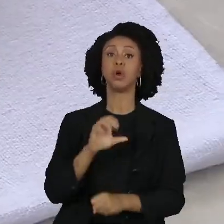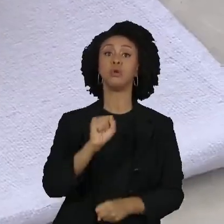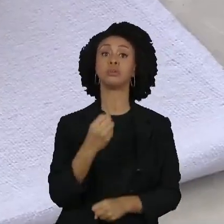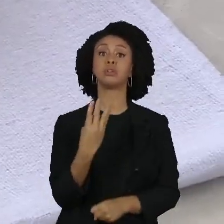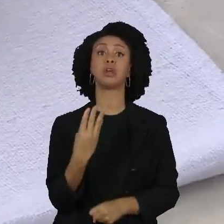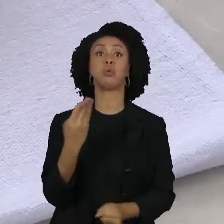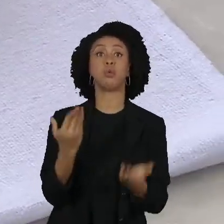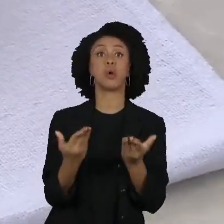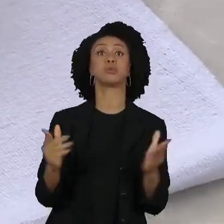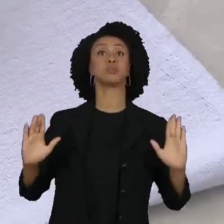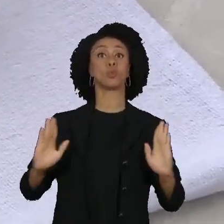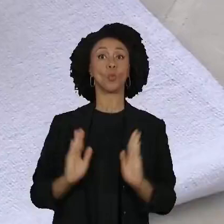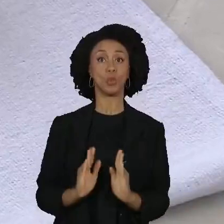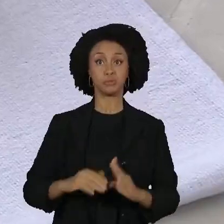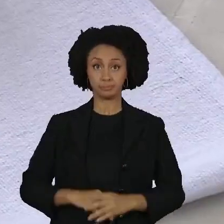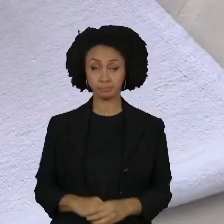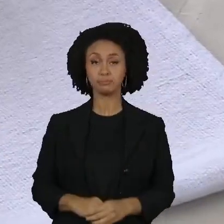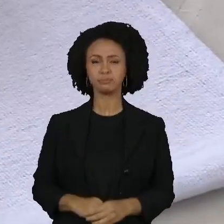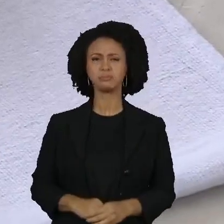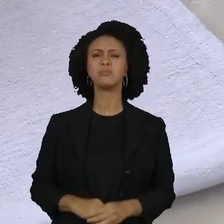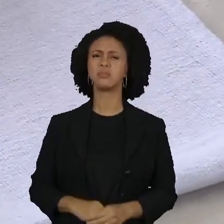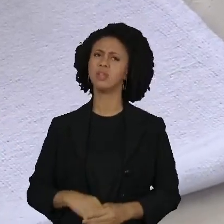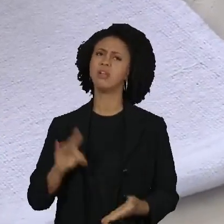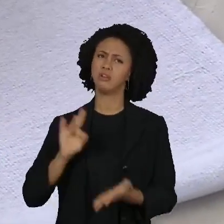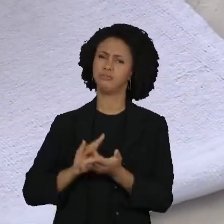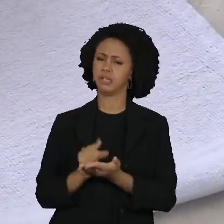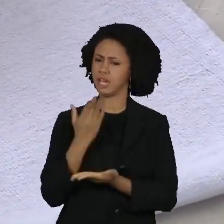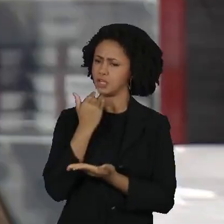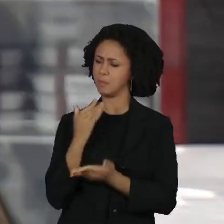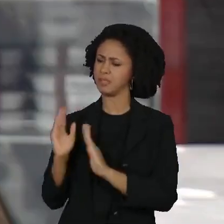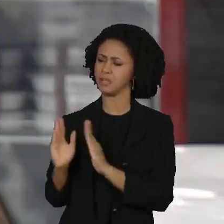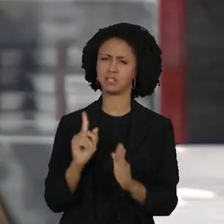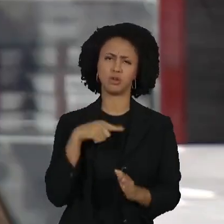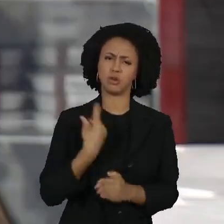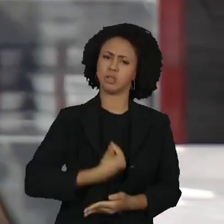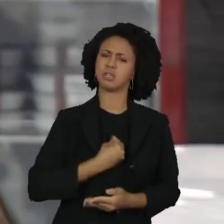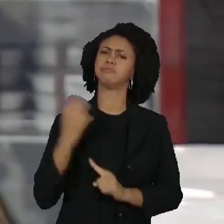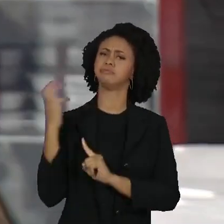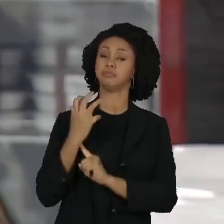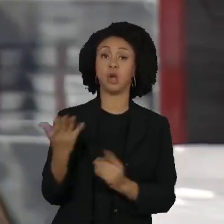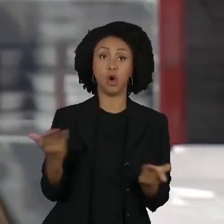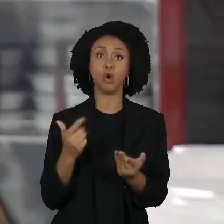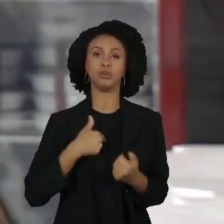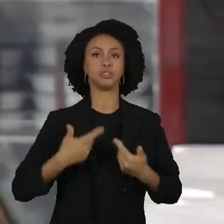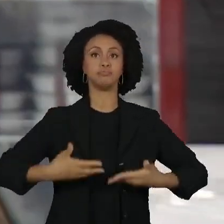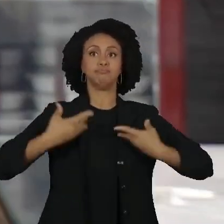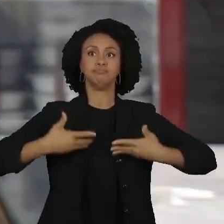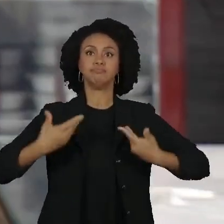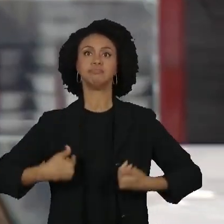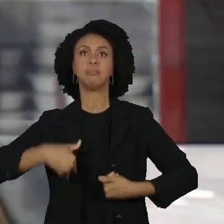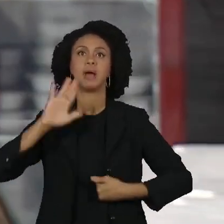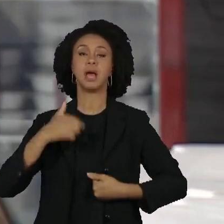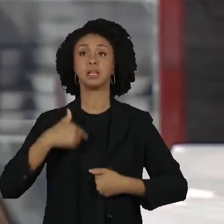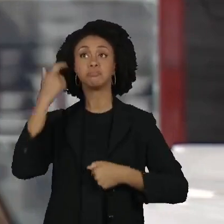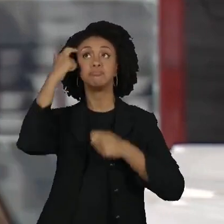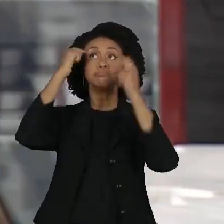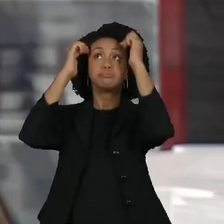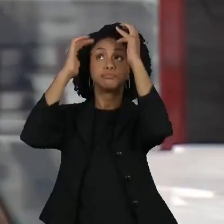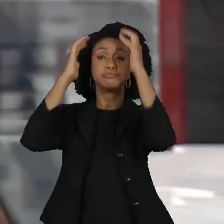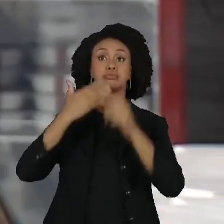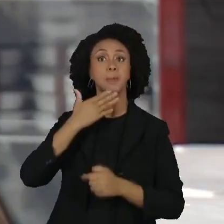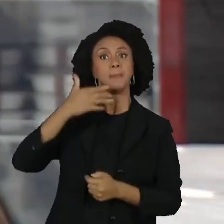A alimentação influencia diretamente em todas as atividades da nossa vida. Hoje eu tenho mais disposição, mais clareza nas ideias,